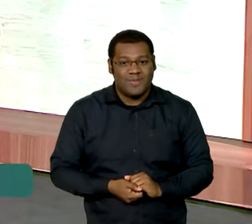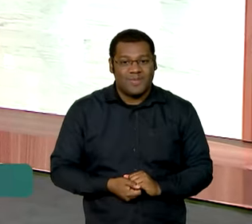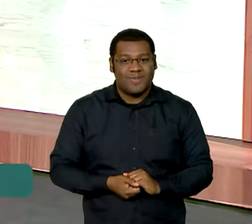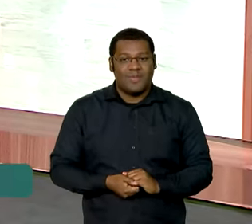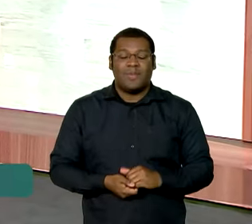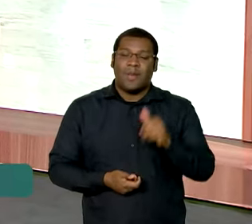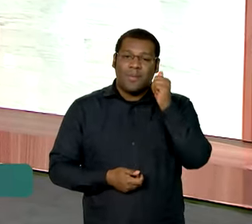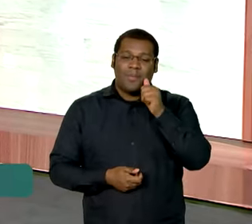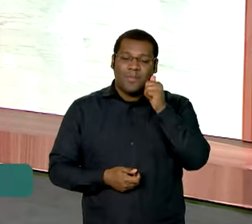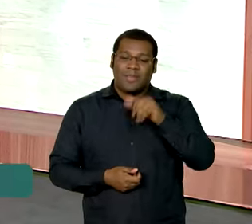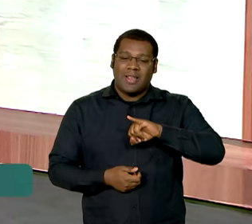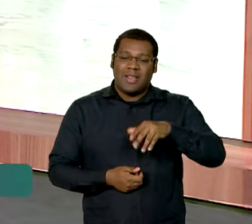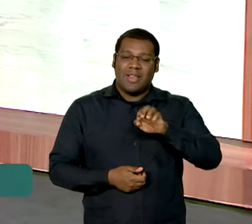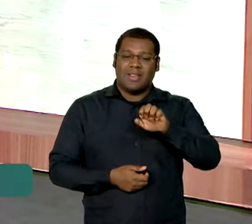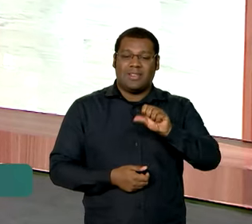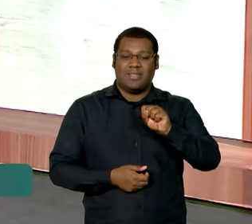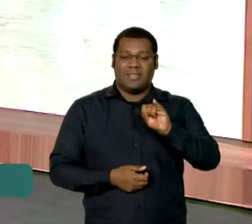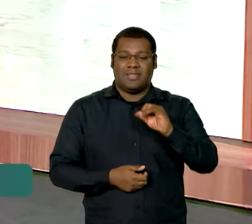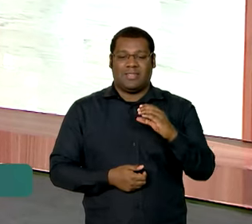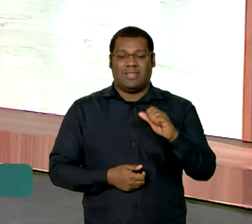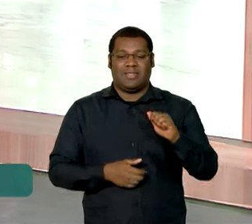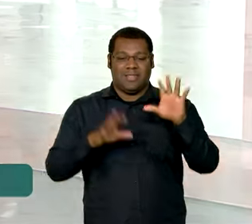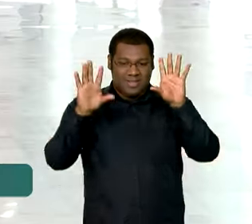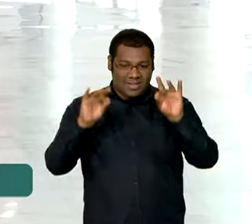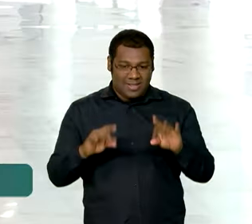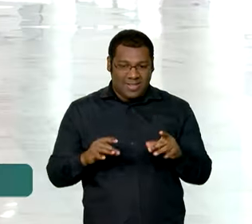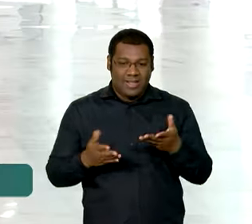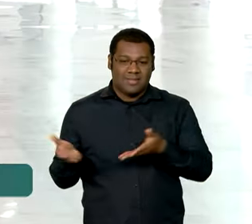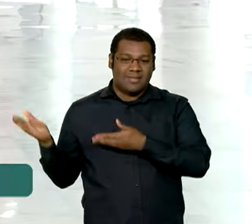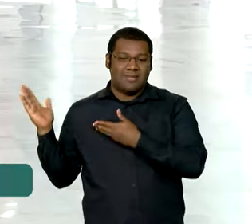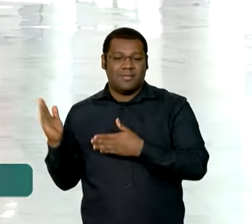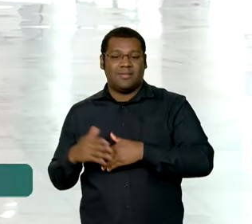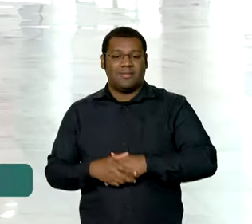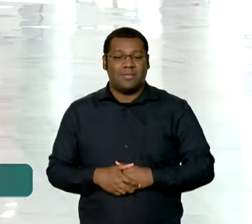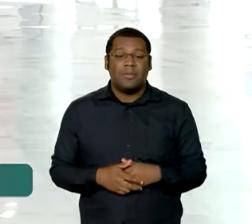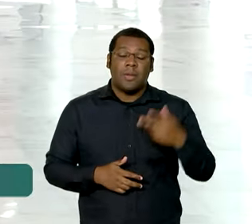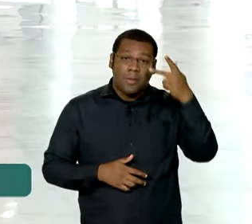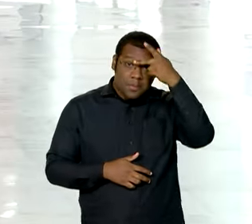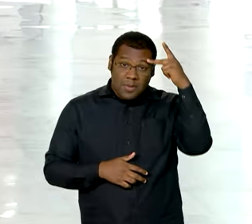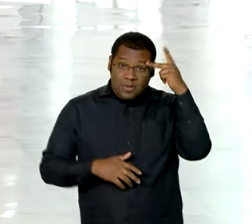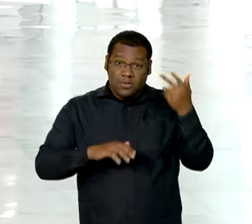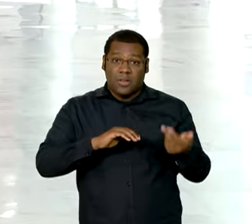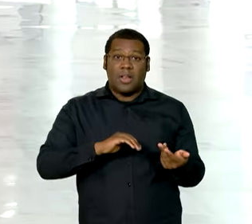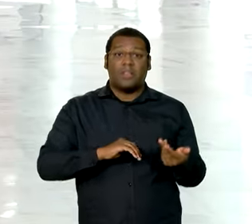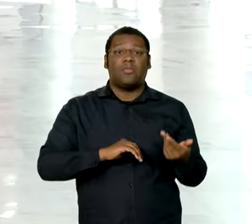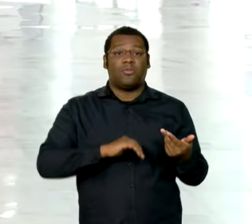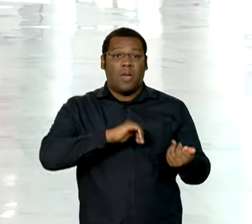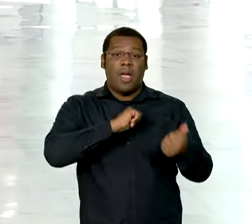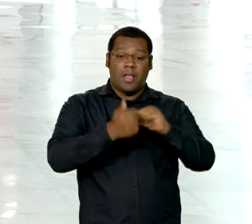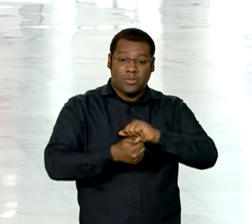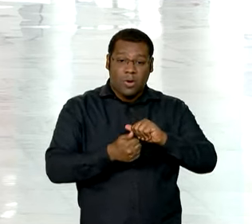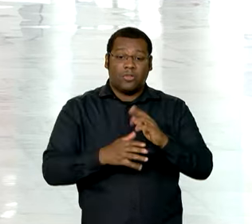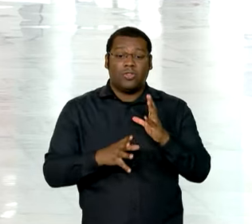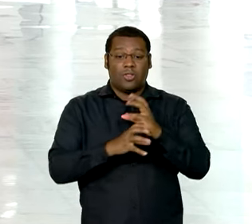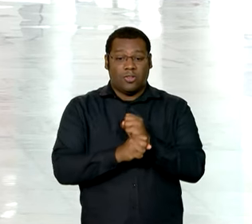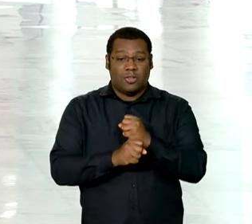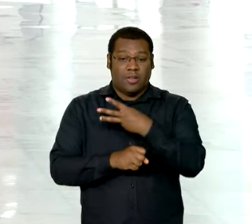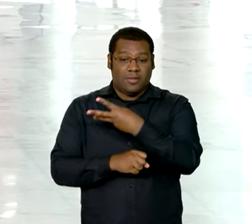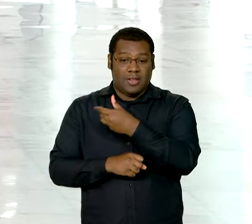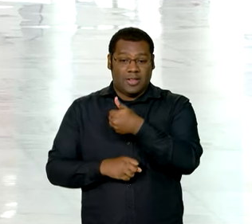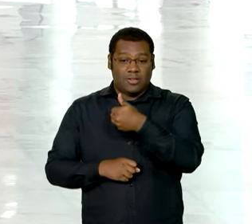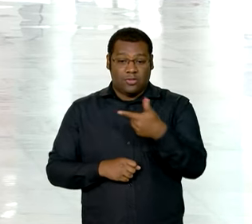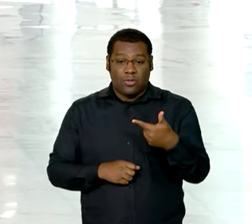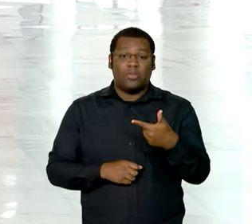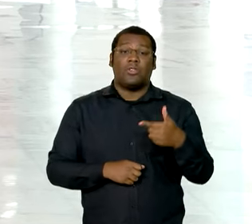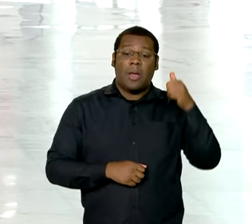Bom dia, Vanessa. Bom dia a todos. Exatamente, são 312 atletas contemplados com a Bolsa Pódio, que